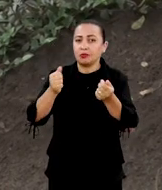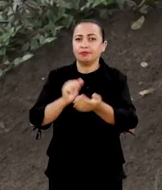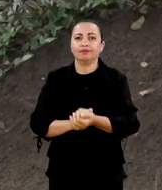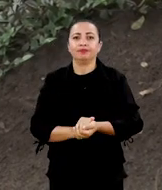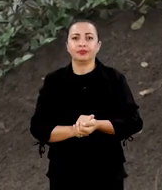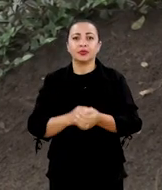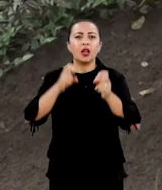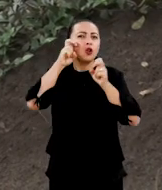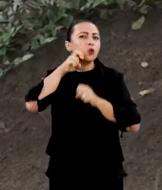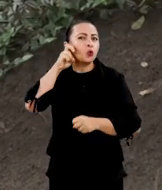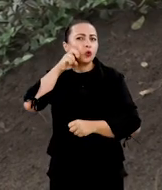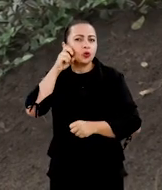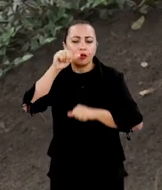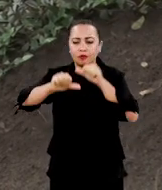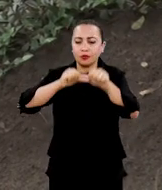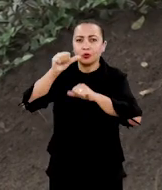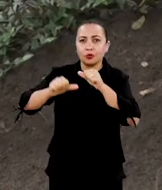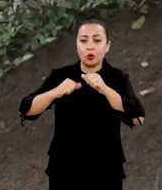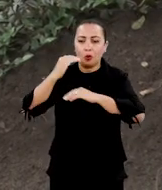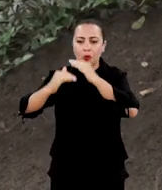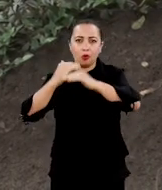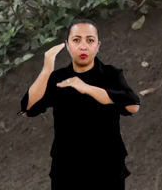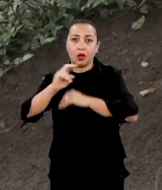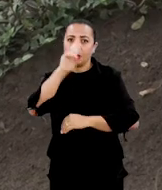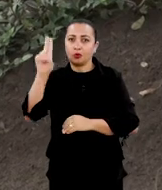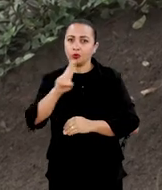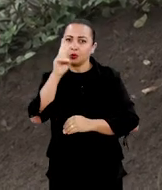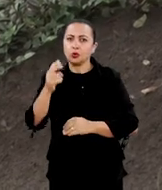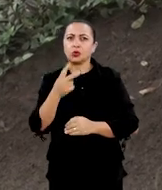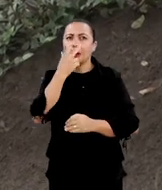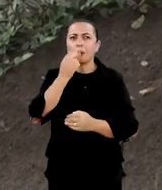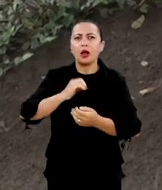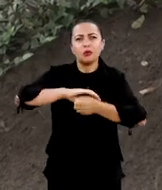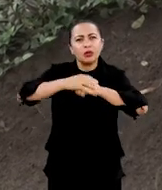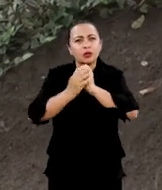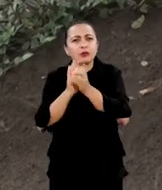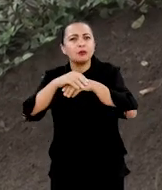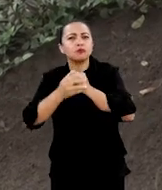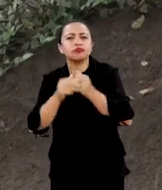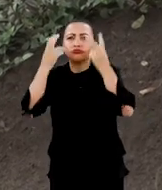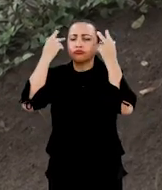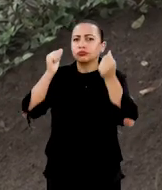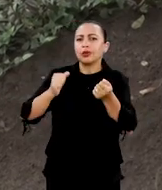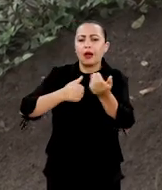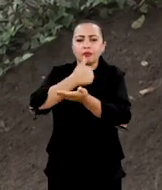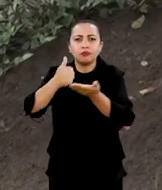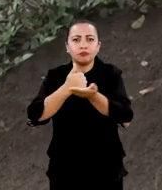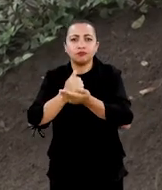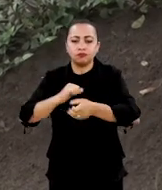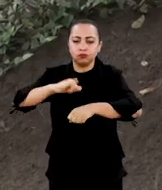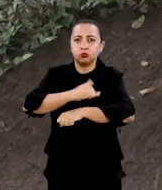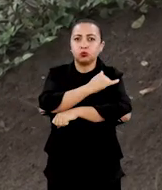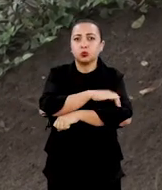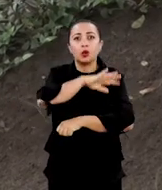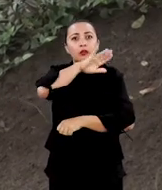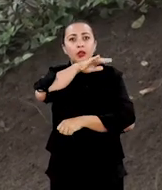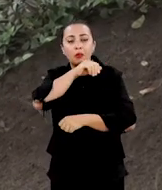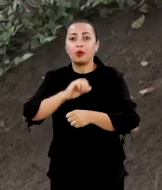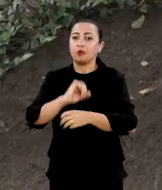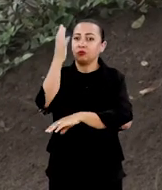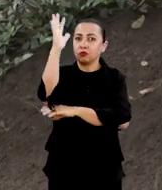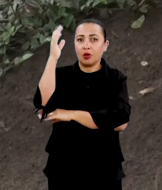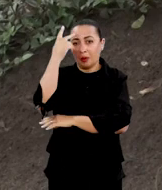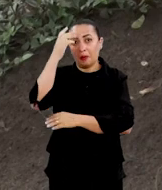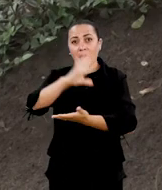no Rio Grande do Norte, foi desenvolvido um processo que usa uma espécie de sabão natural, feito à base de gordura animal e vegetal,